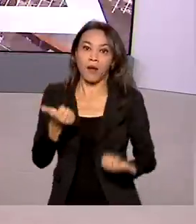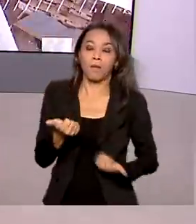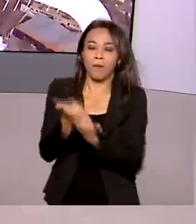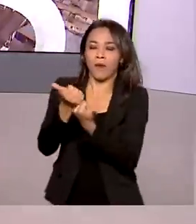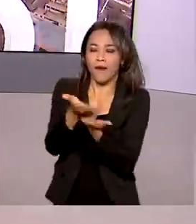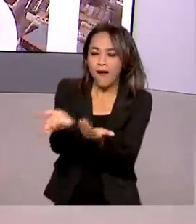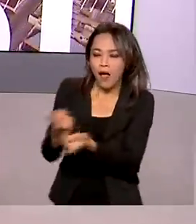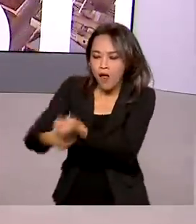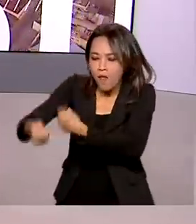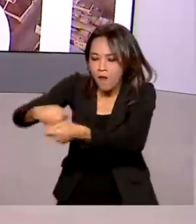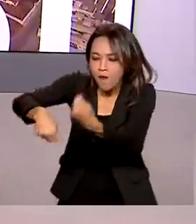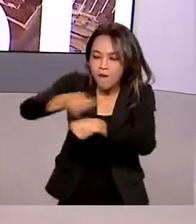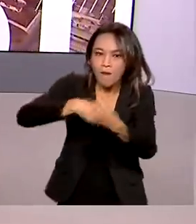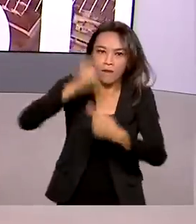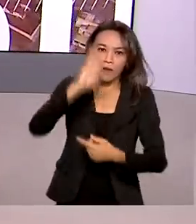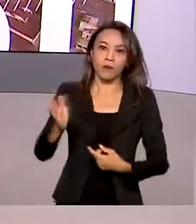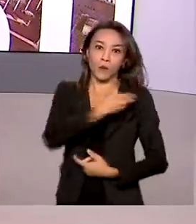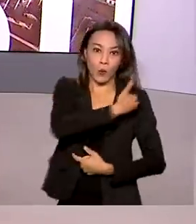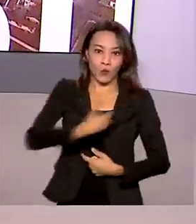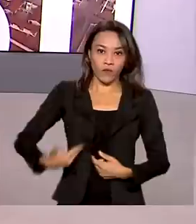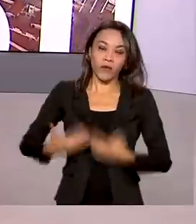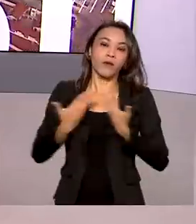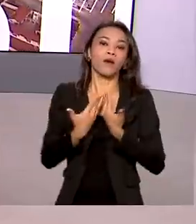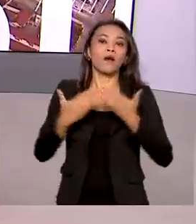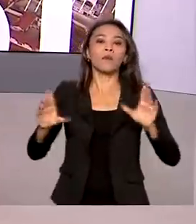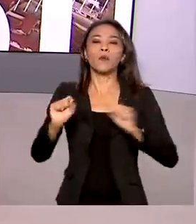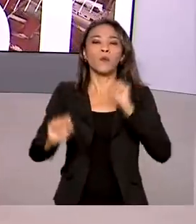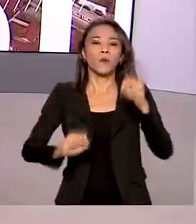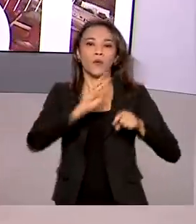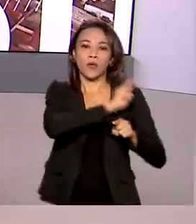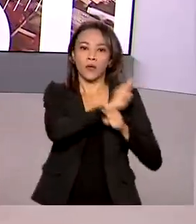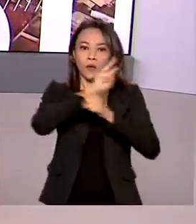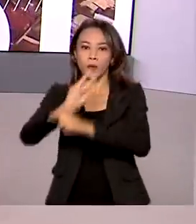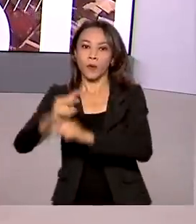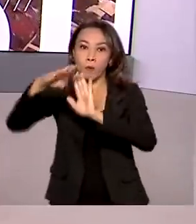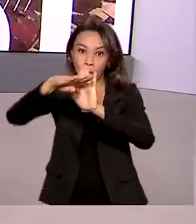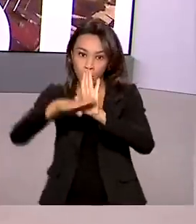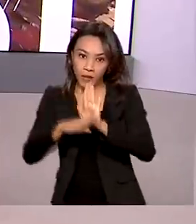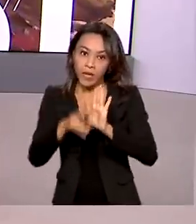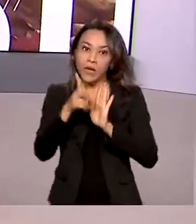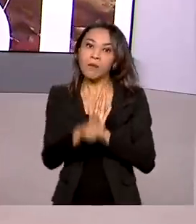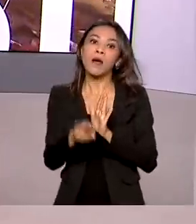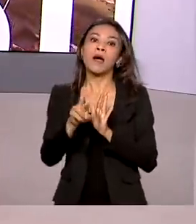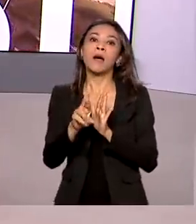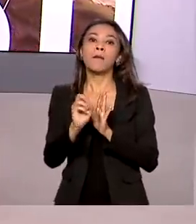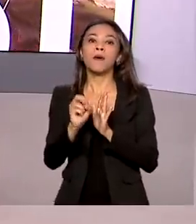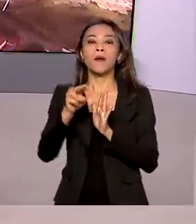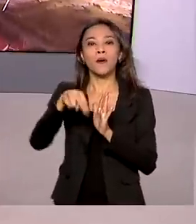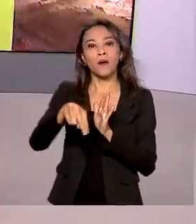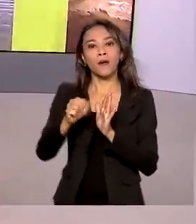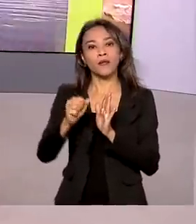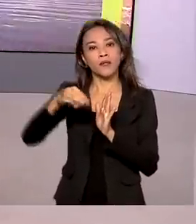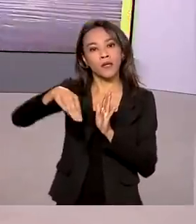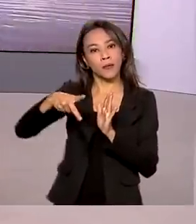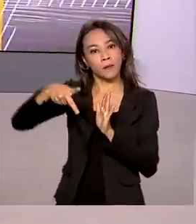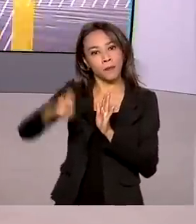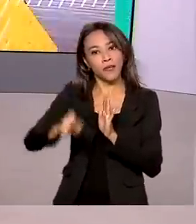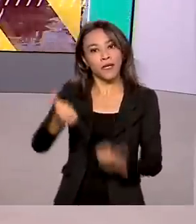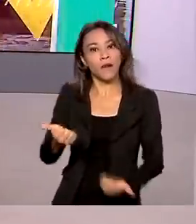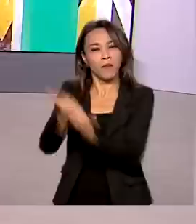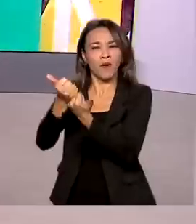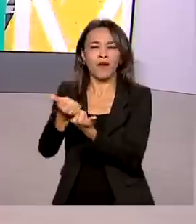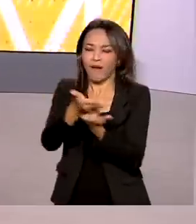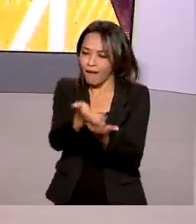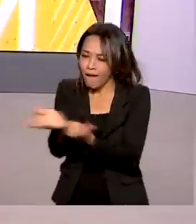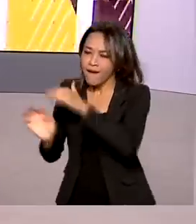negócios no país, o governo reabriu as linhas de crédito do Pronamp, o Programa Nacional de Apoio às Microempresas e Empresas de Pequeno